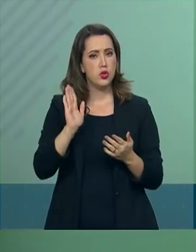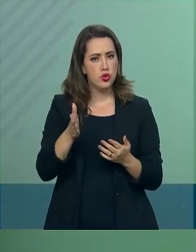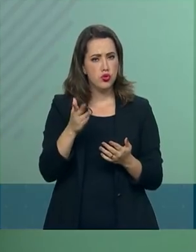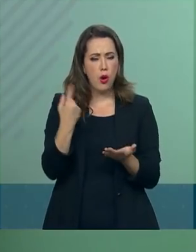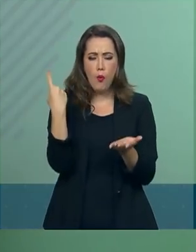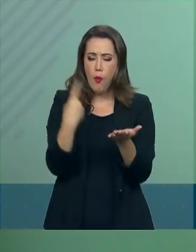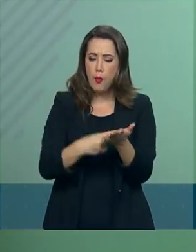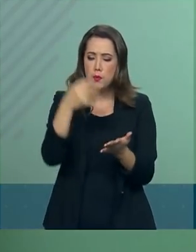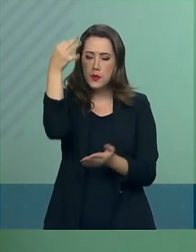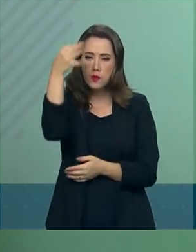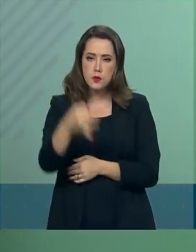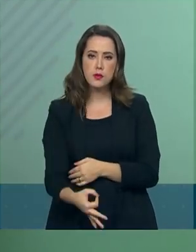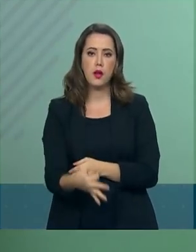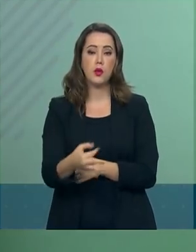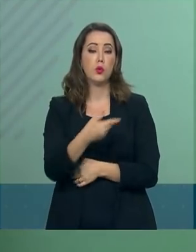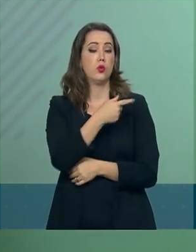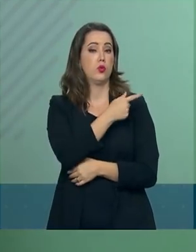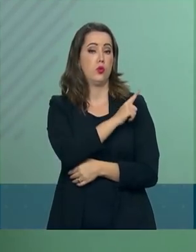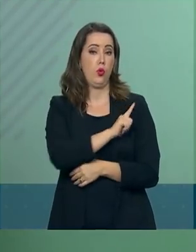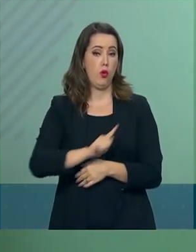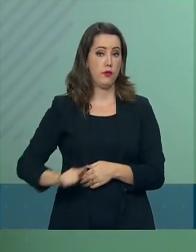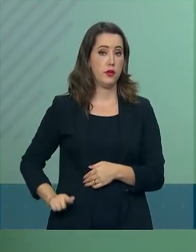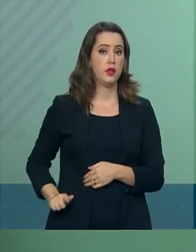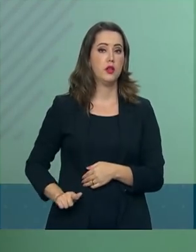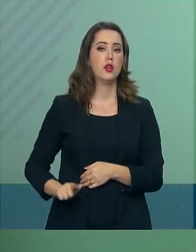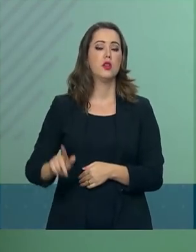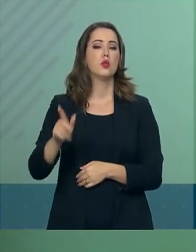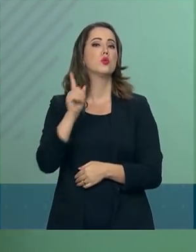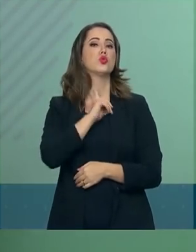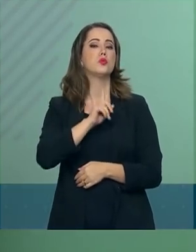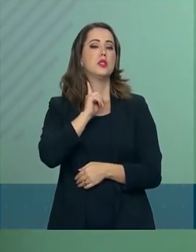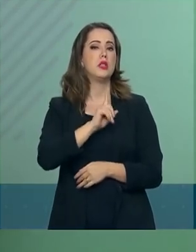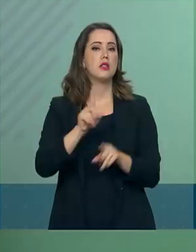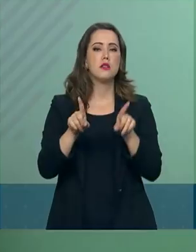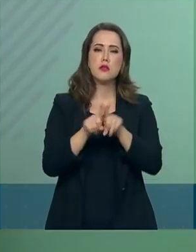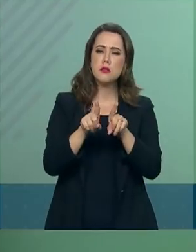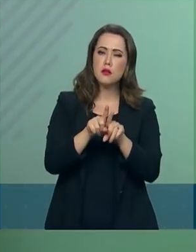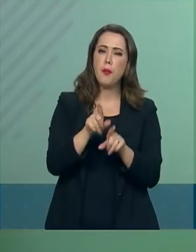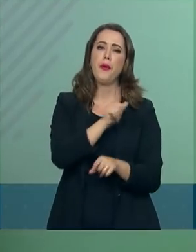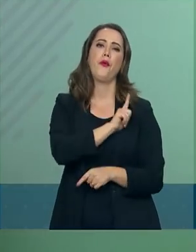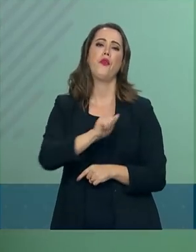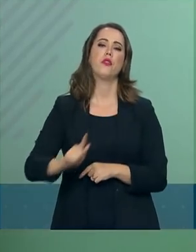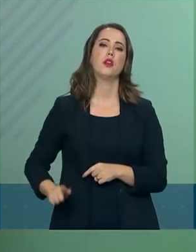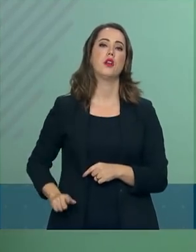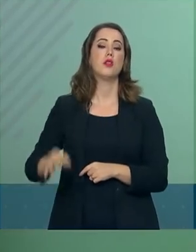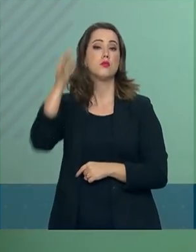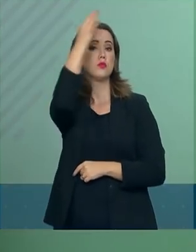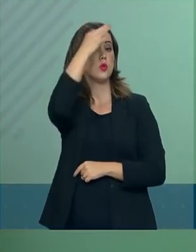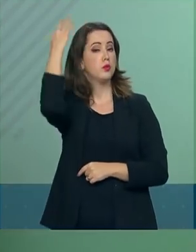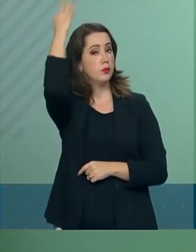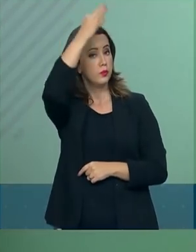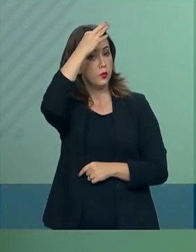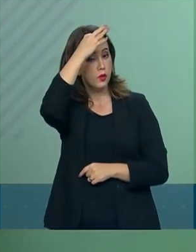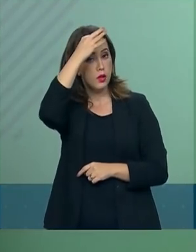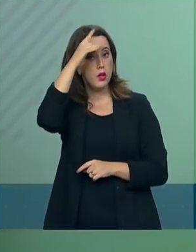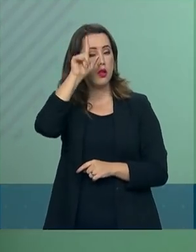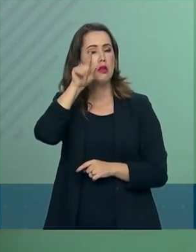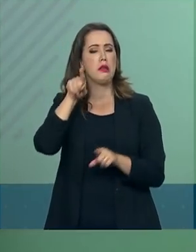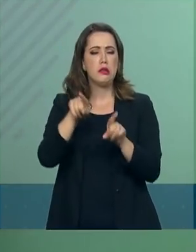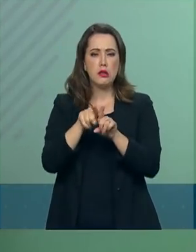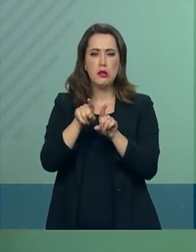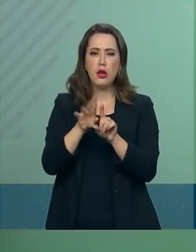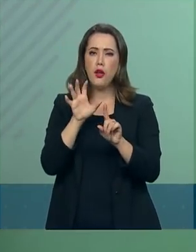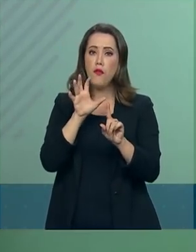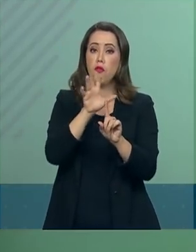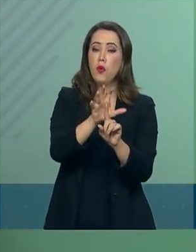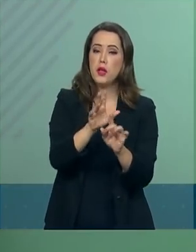confirmação dos governadores do Estado de Minas Gerais e do Espírito Santo, que são impactados pela ação